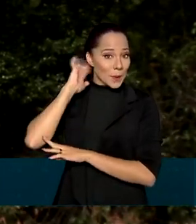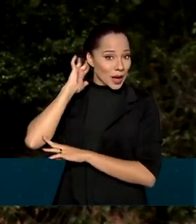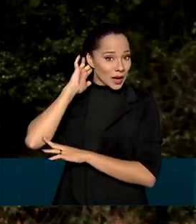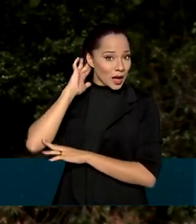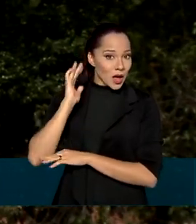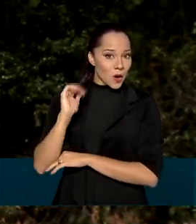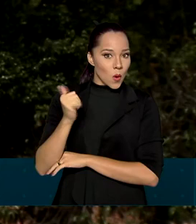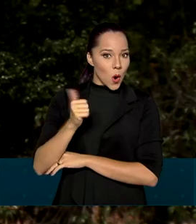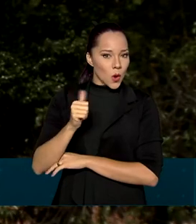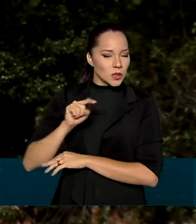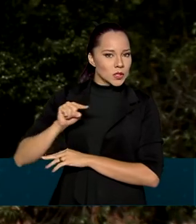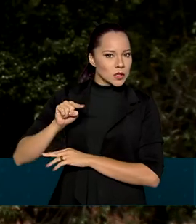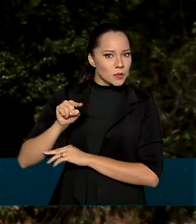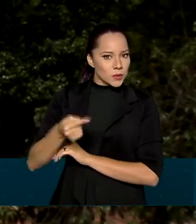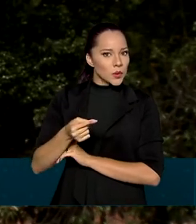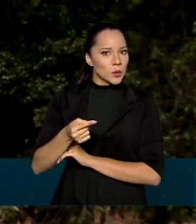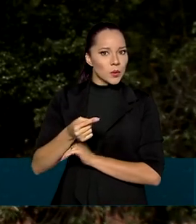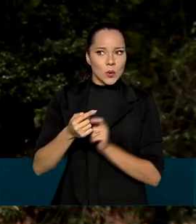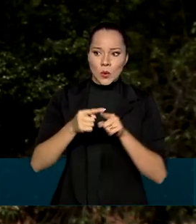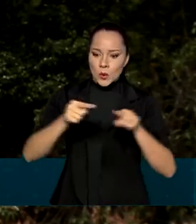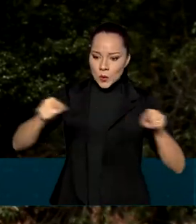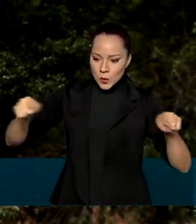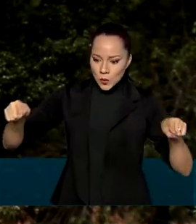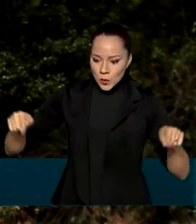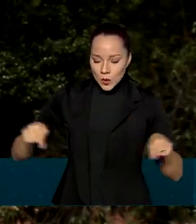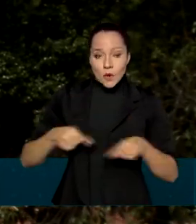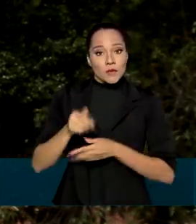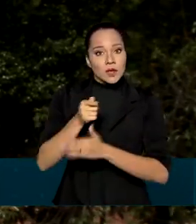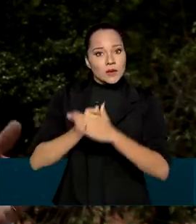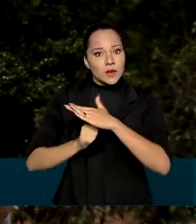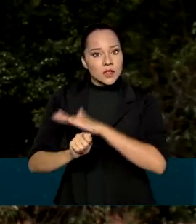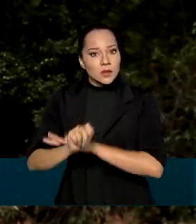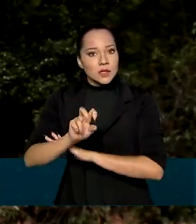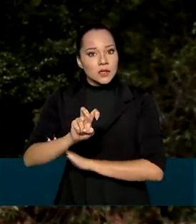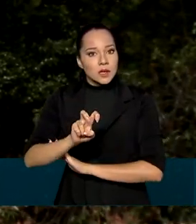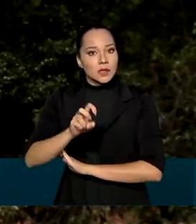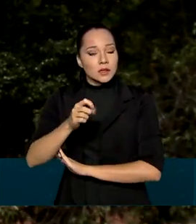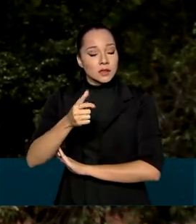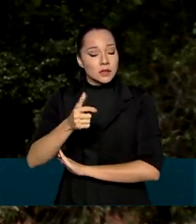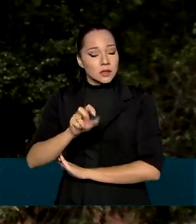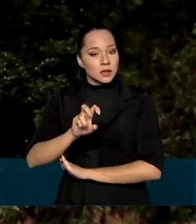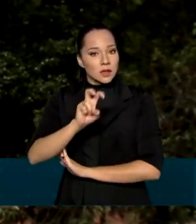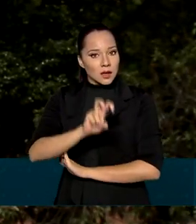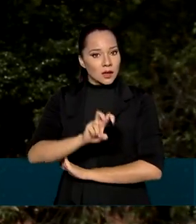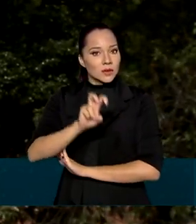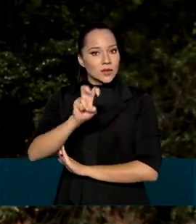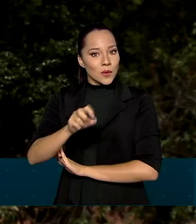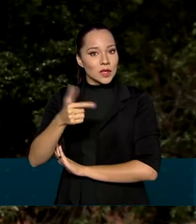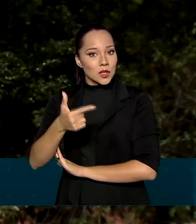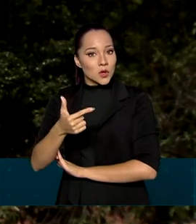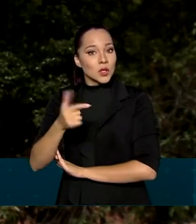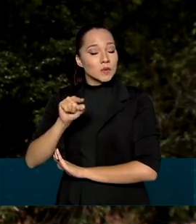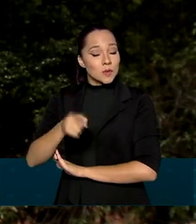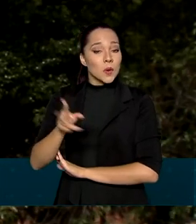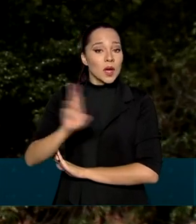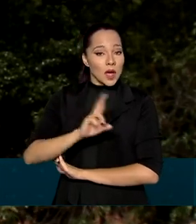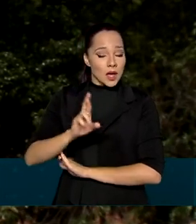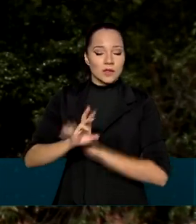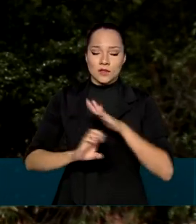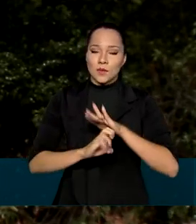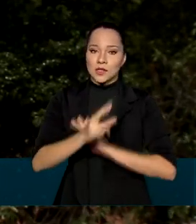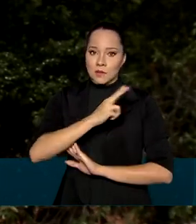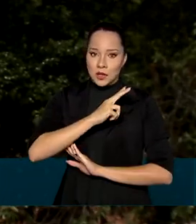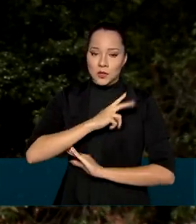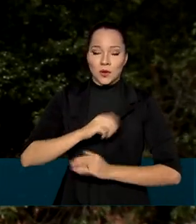mil hectares, terá um investimento de R$ 552 mil ao longo de um ano, vindo da iniciativa privada.